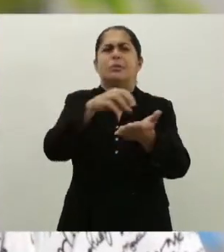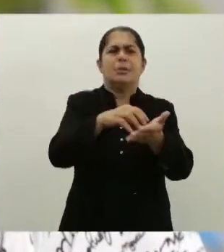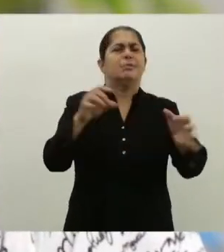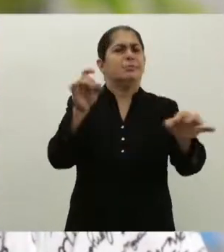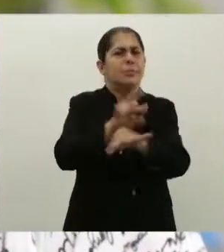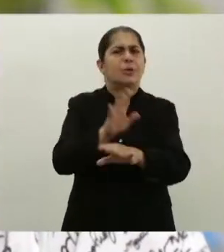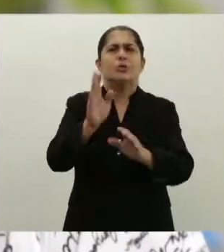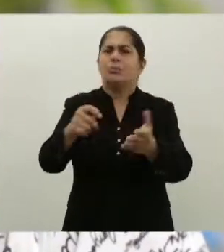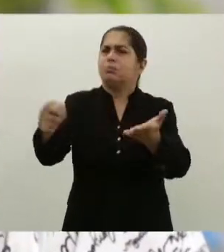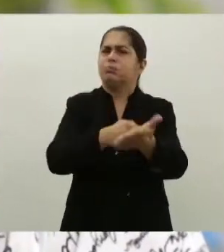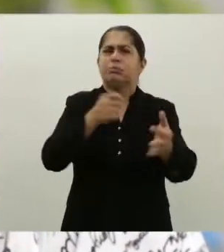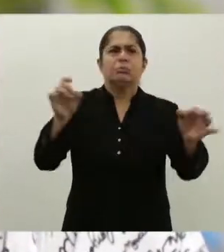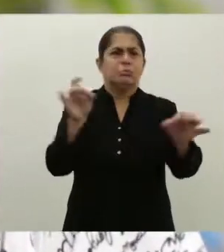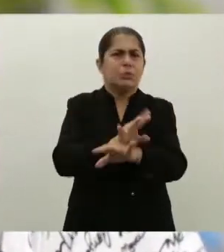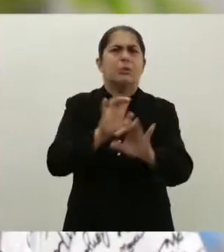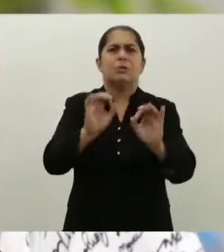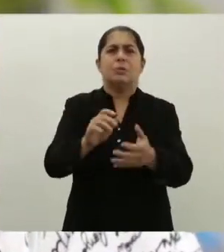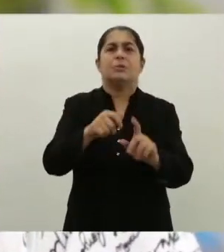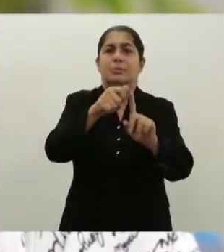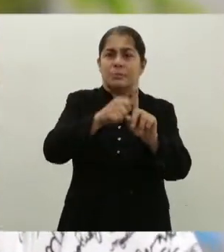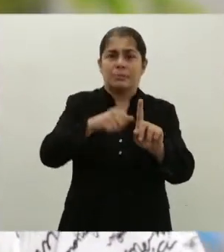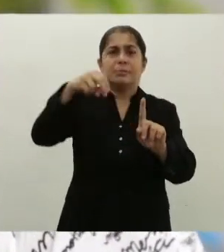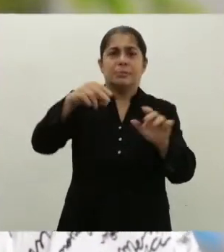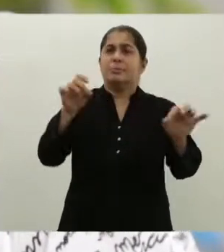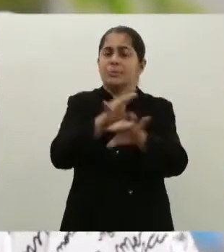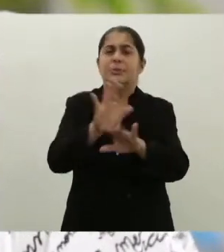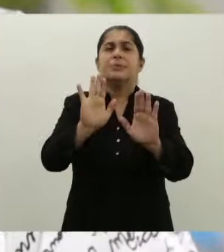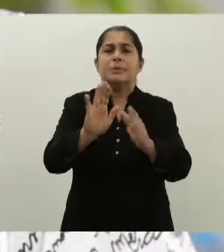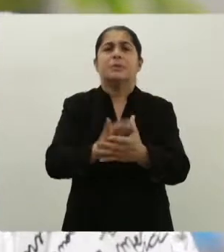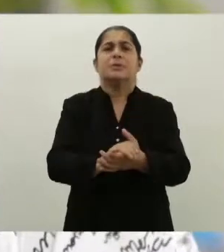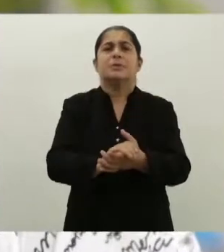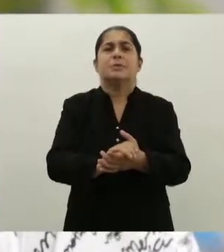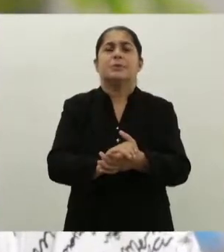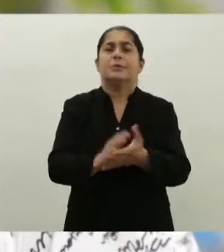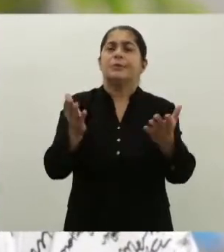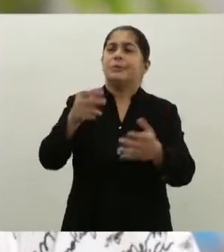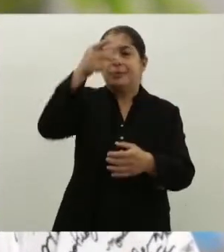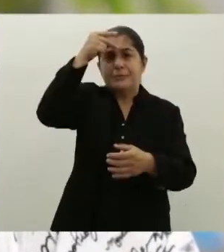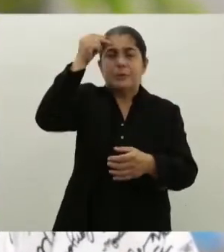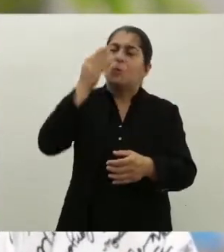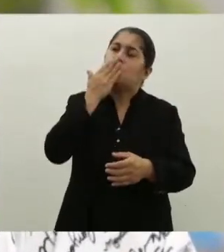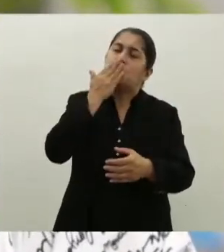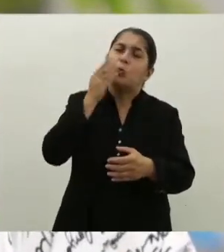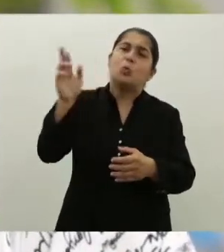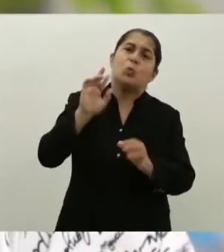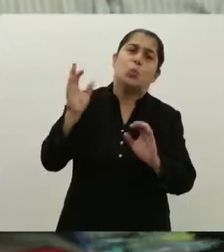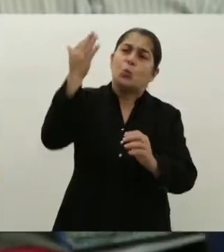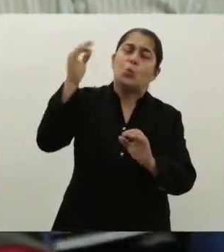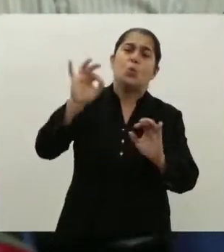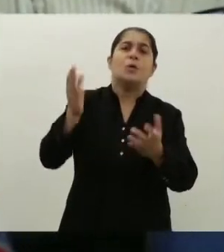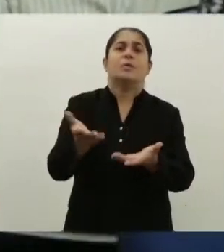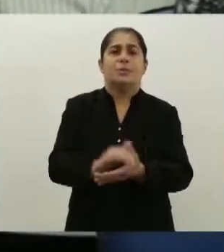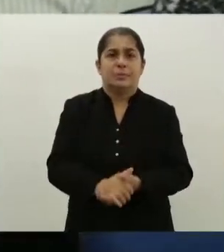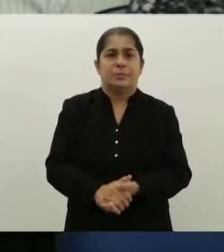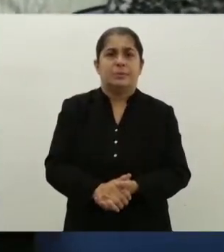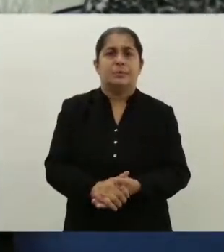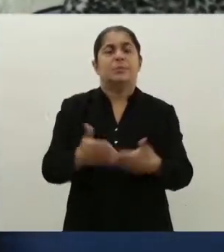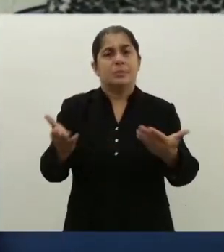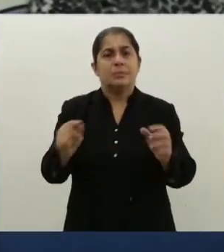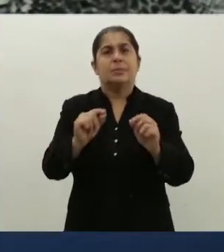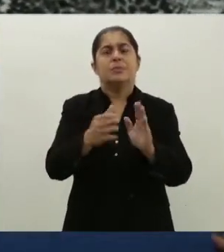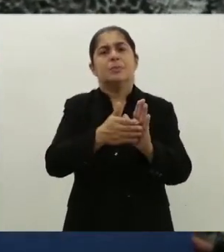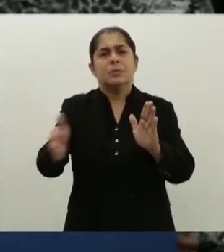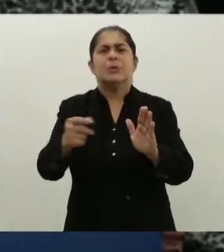O concurso chegou a ser homologado em novembro e aí a atual gestão silenciou a respeito. As reivindicações